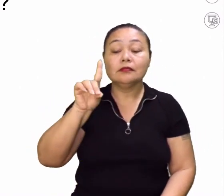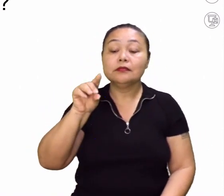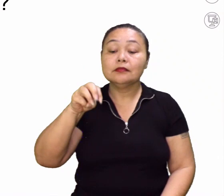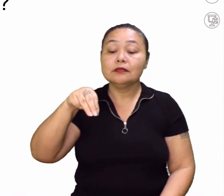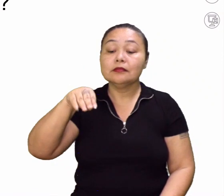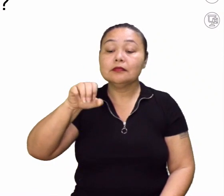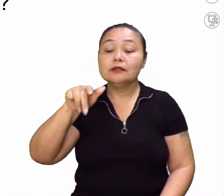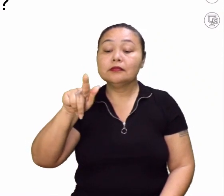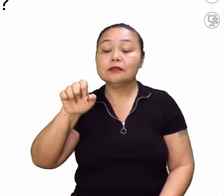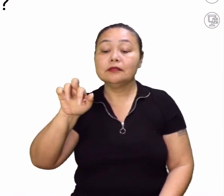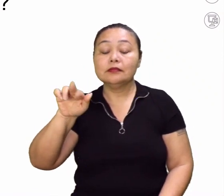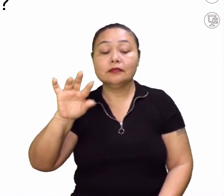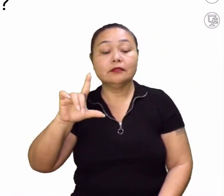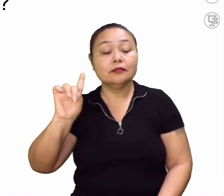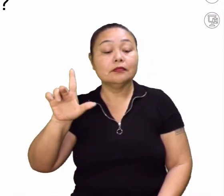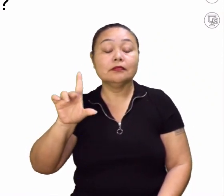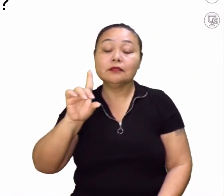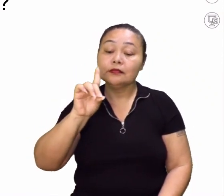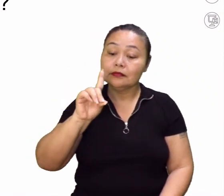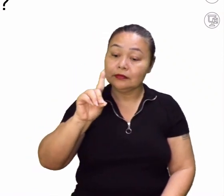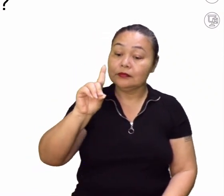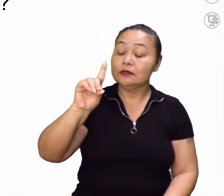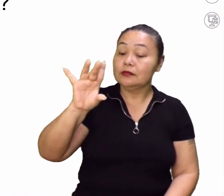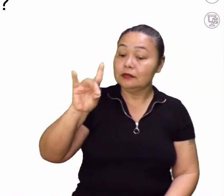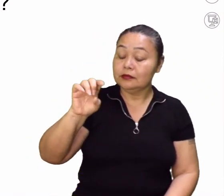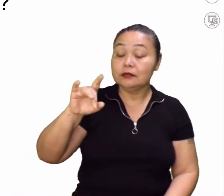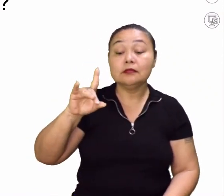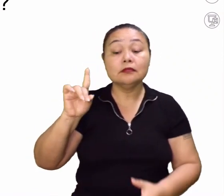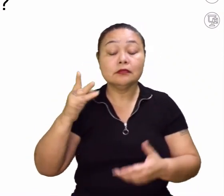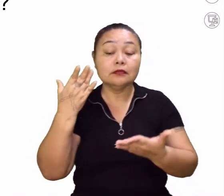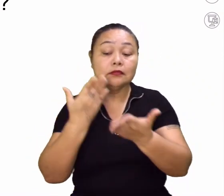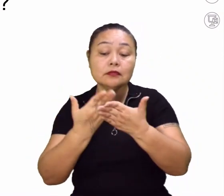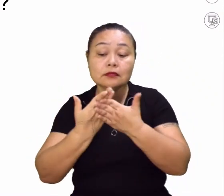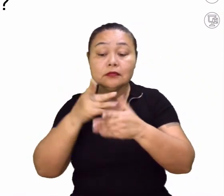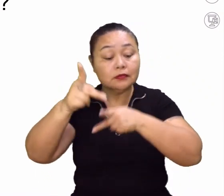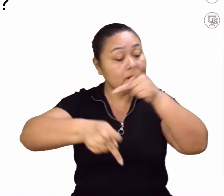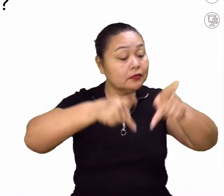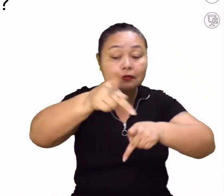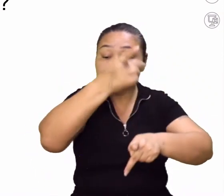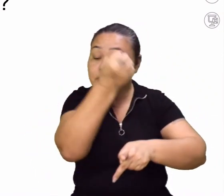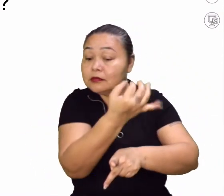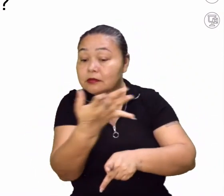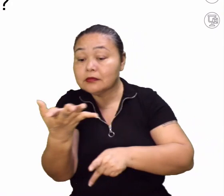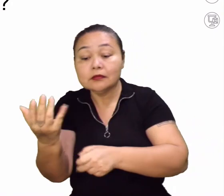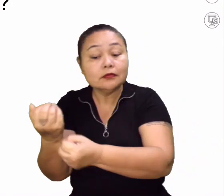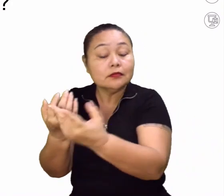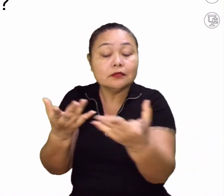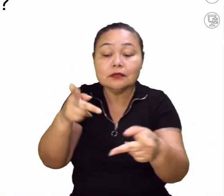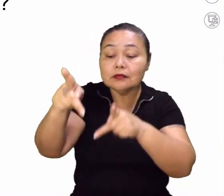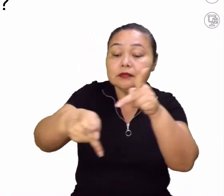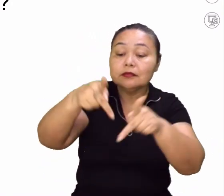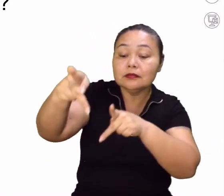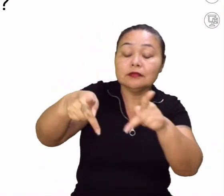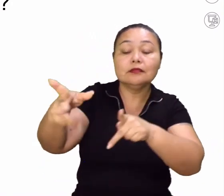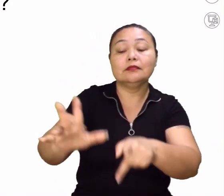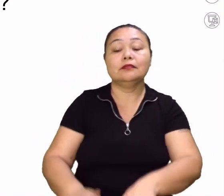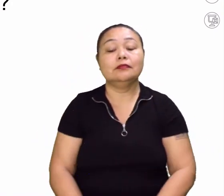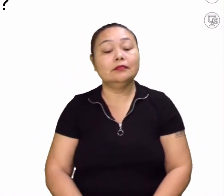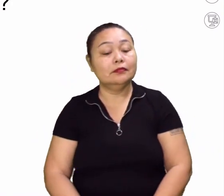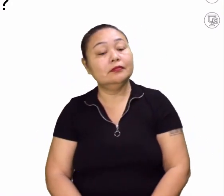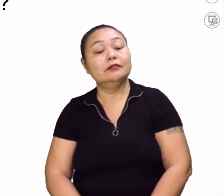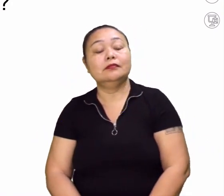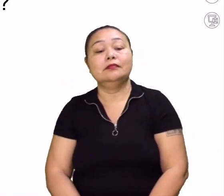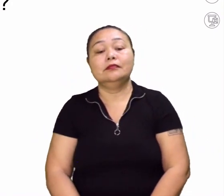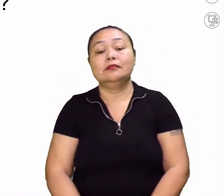demográfica. Isso. Mas a demografia, ela estuda a questão da população, né? Seria um mapa populacional.